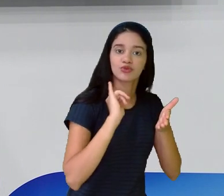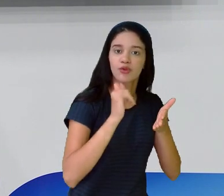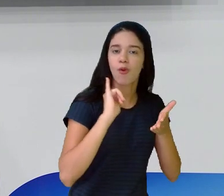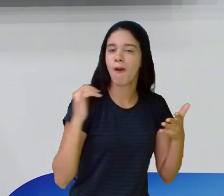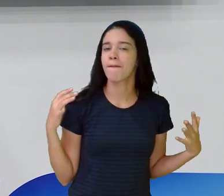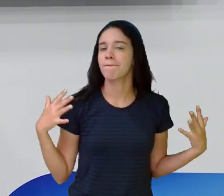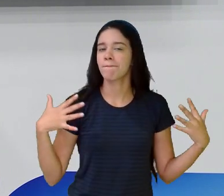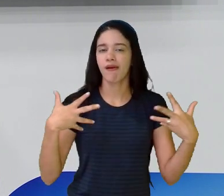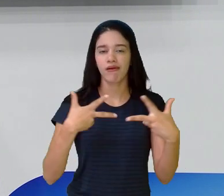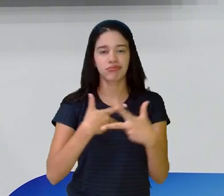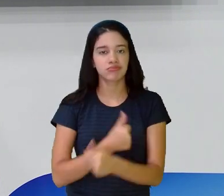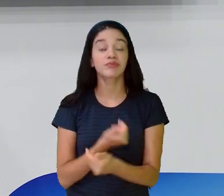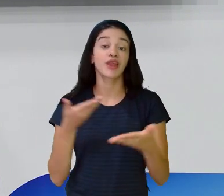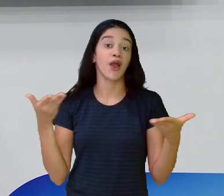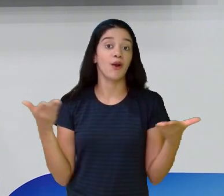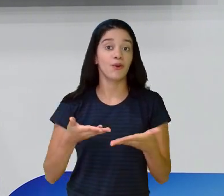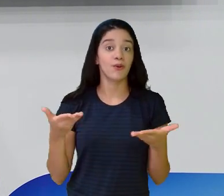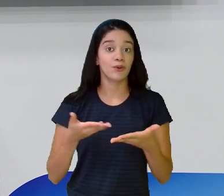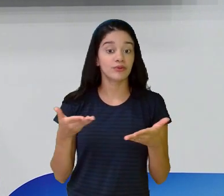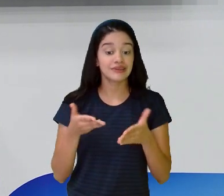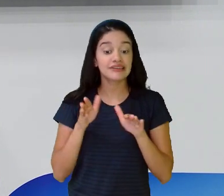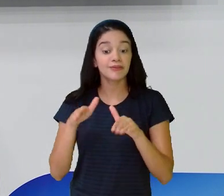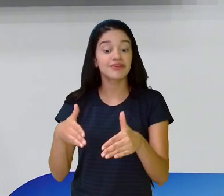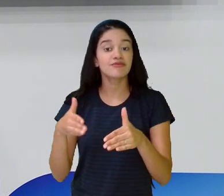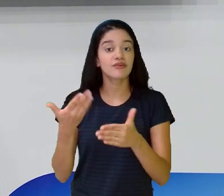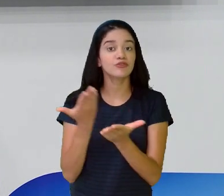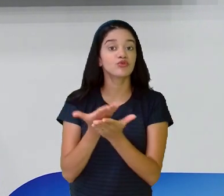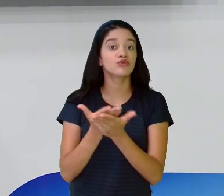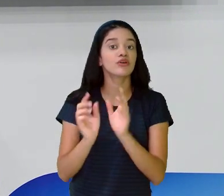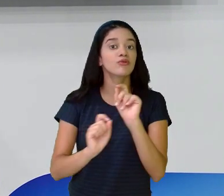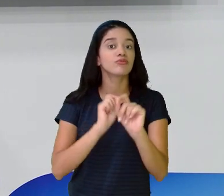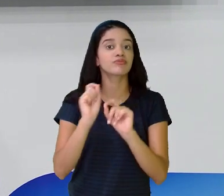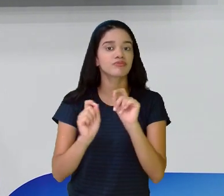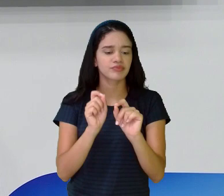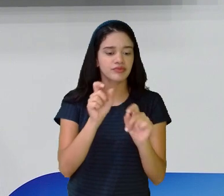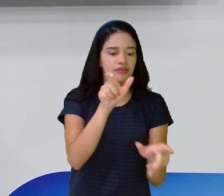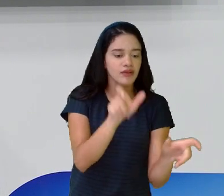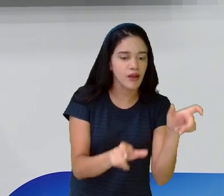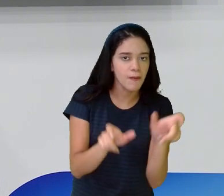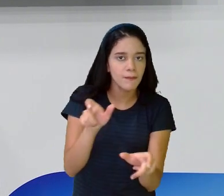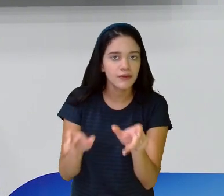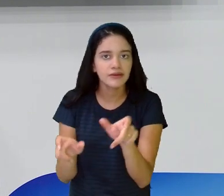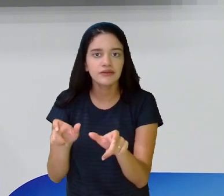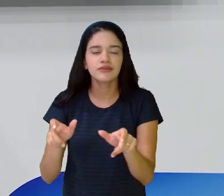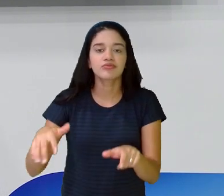maravilhosos. Hoje, ele vai trabalhar especificamente os personagens, os ambientes, fazer toda essa